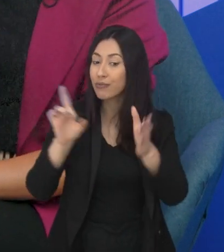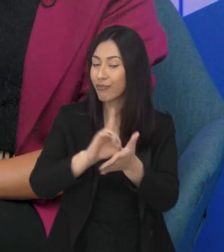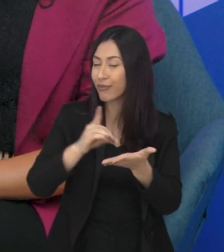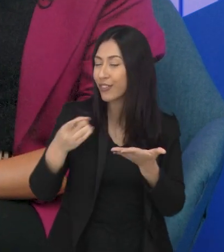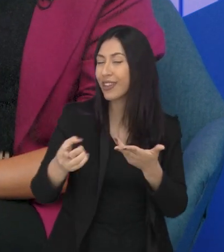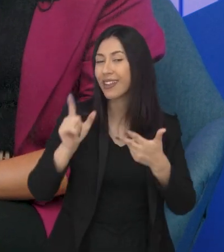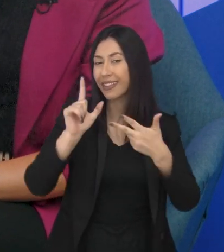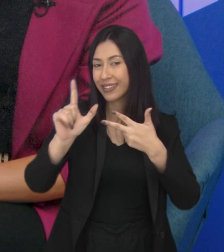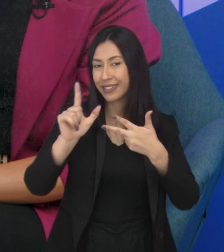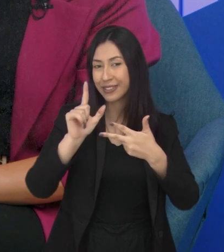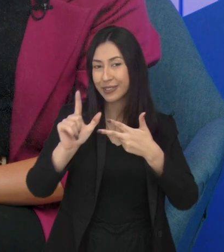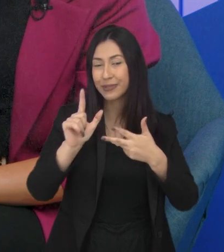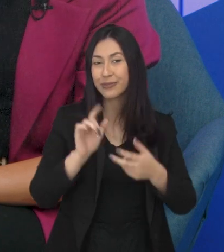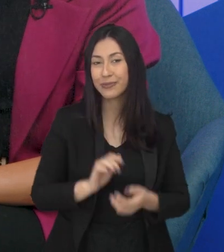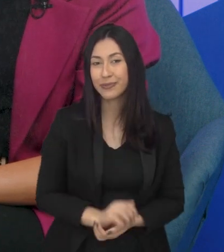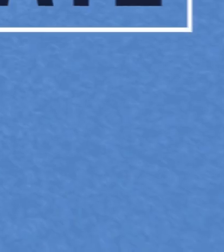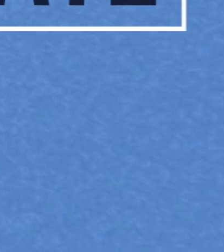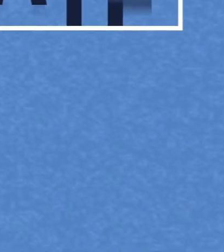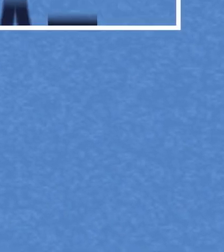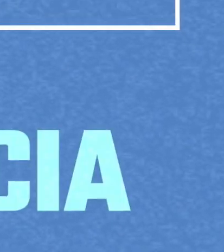Dicionário Legislativo.